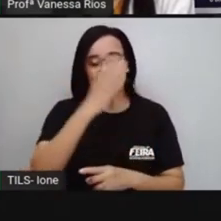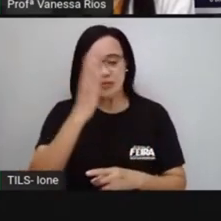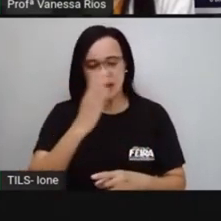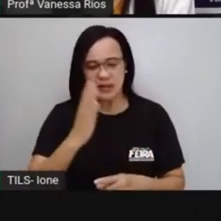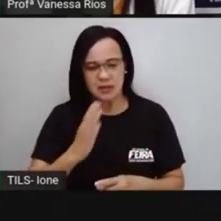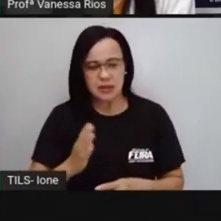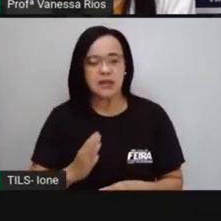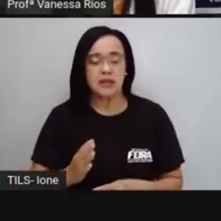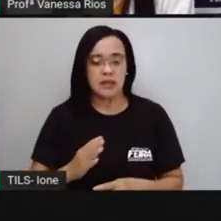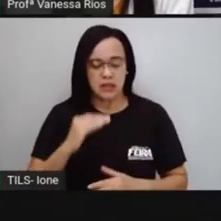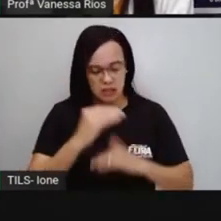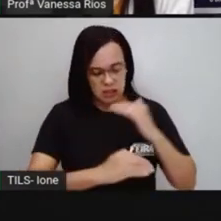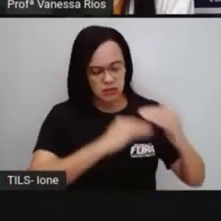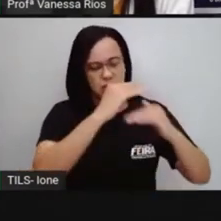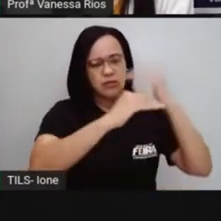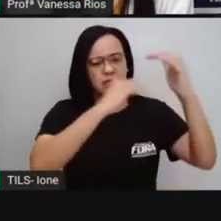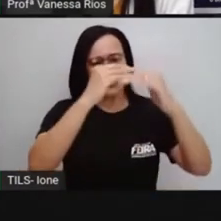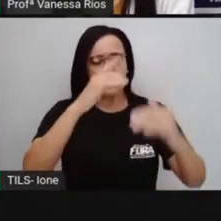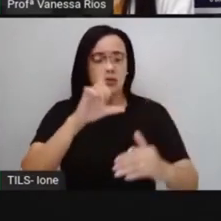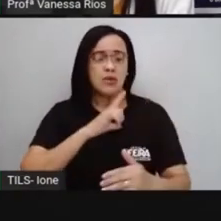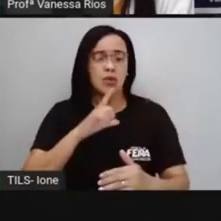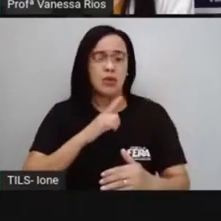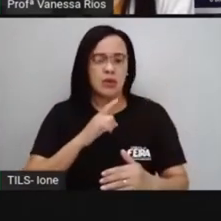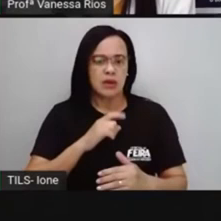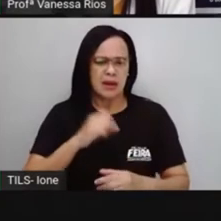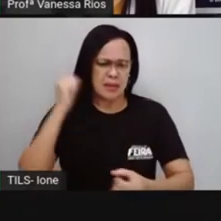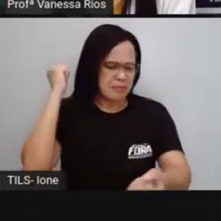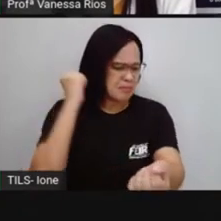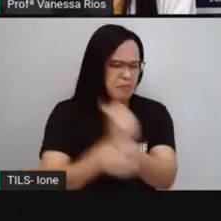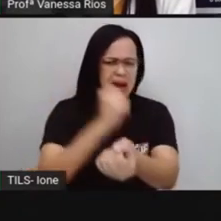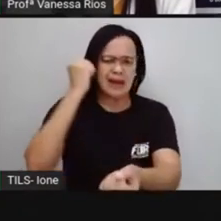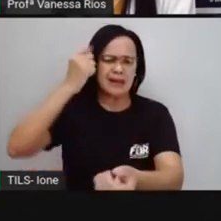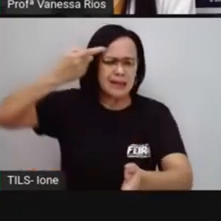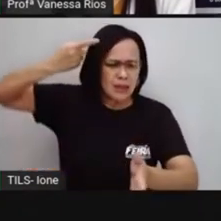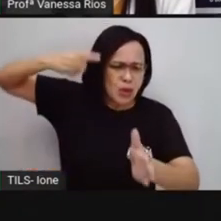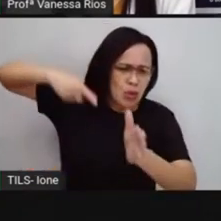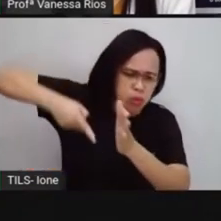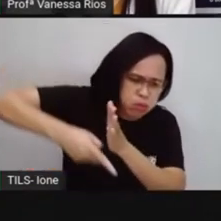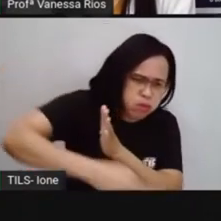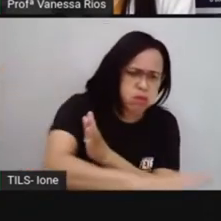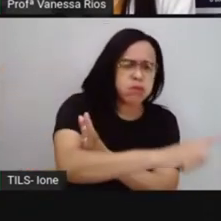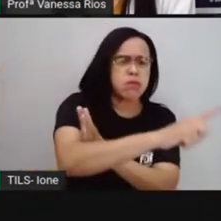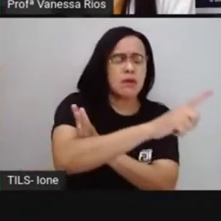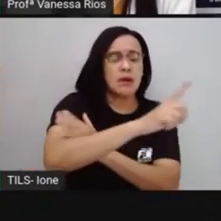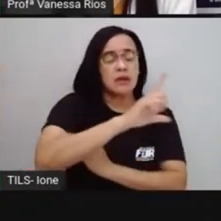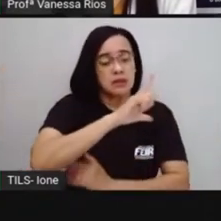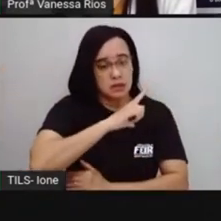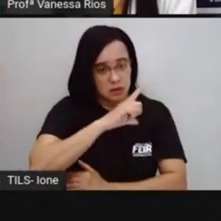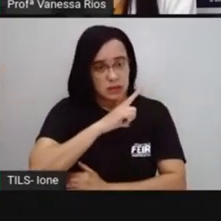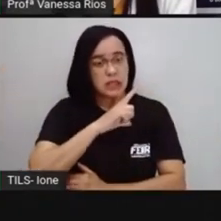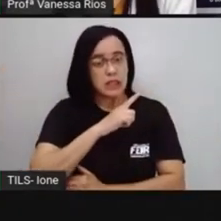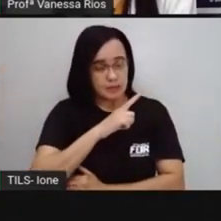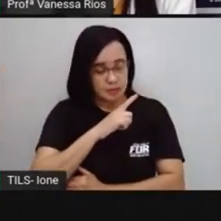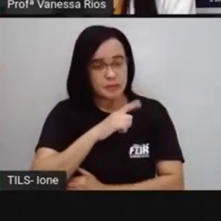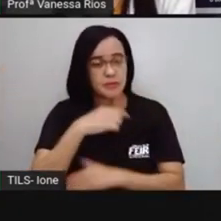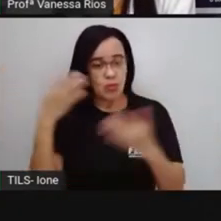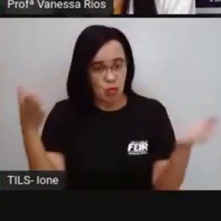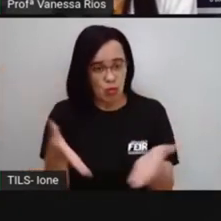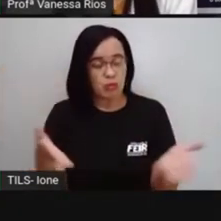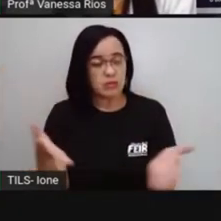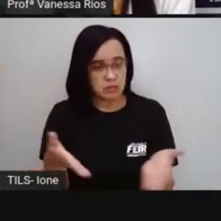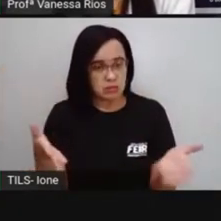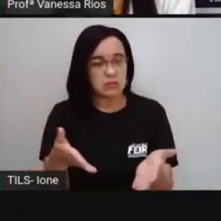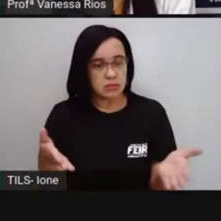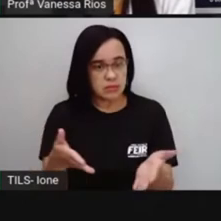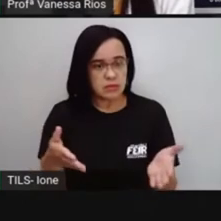marcas profundas para a atualidade. Aí a gente percebe que a importância dos quilombos,